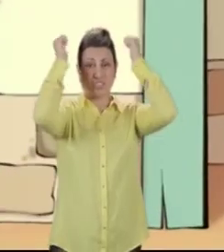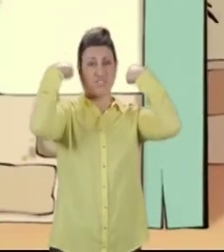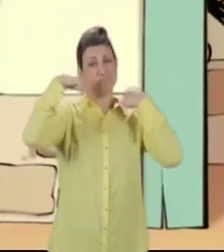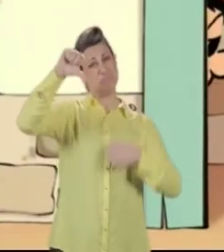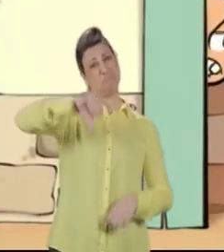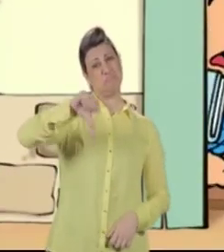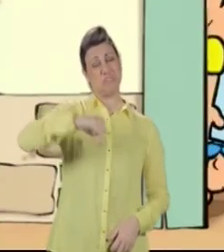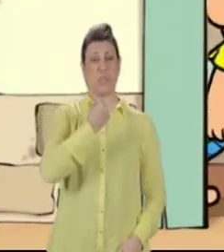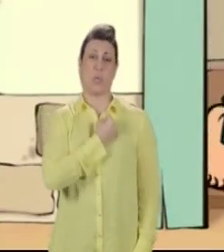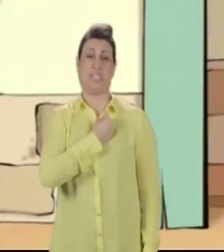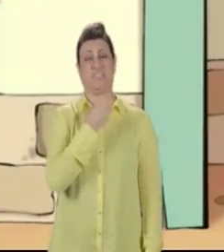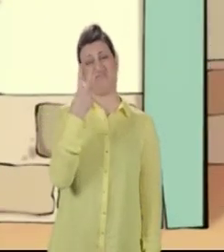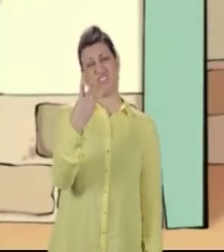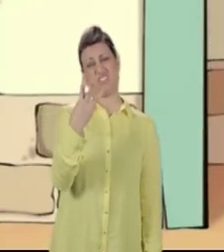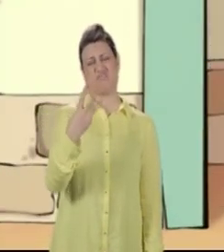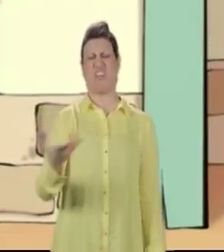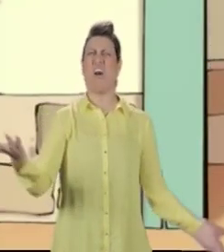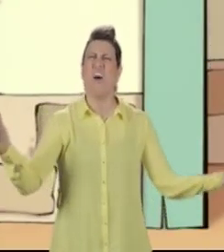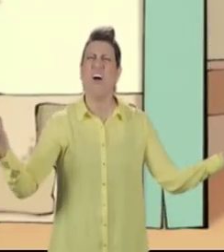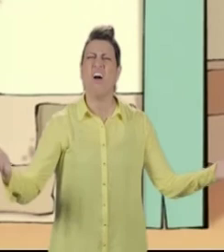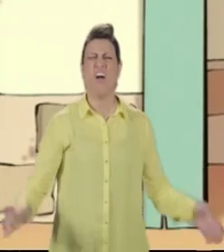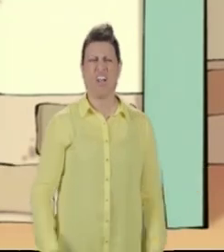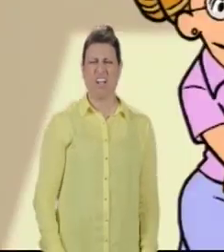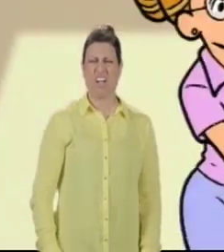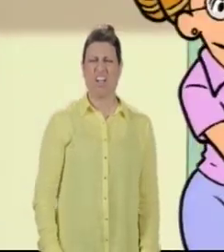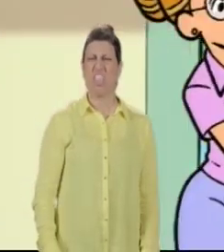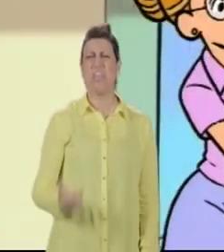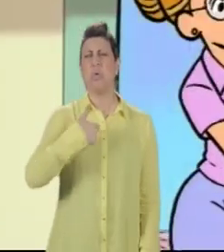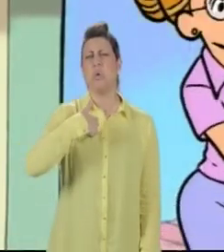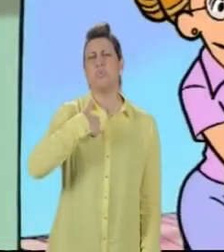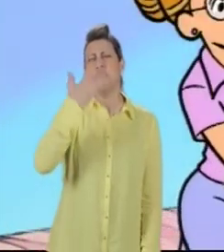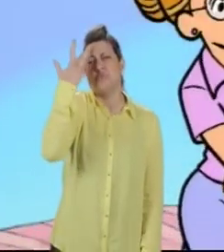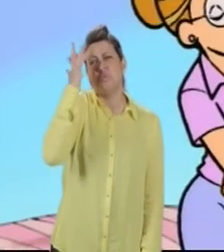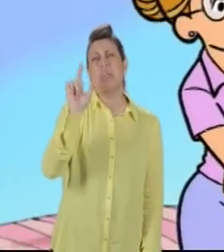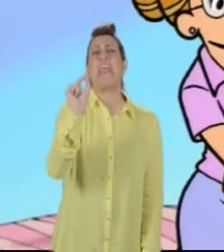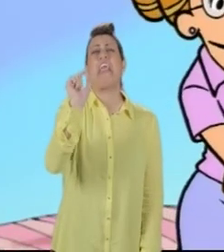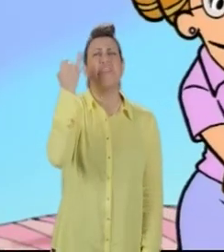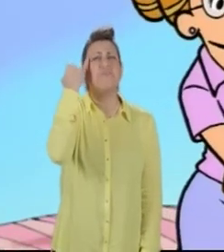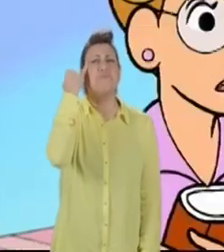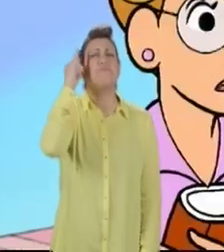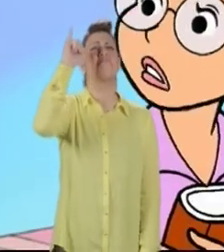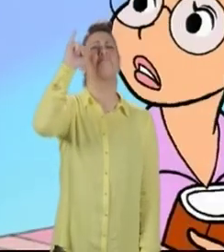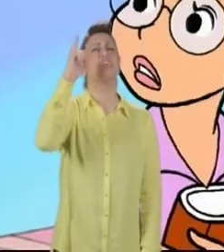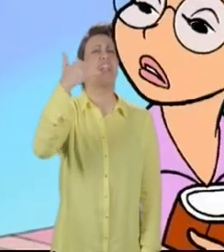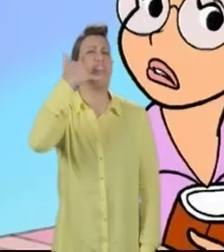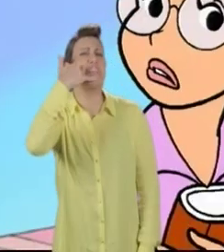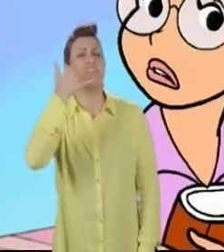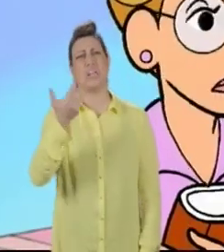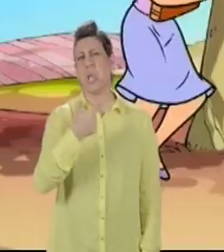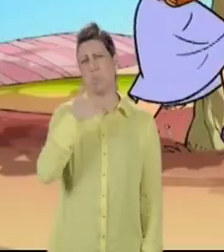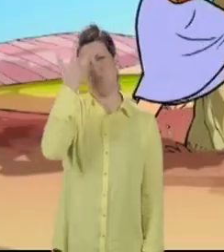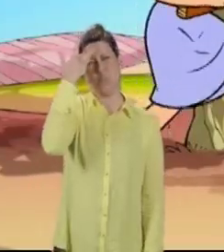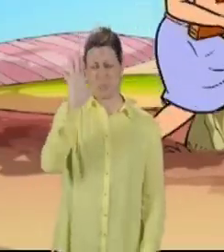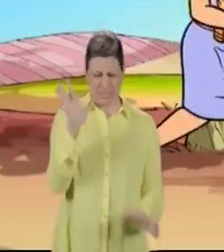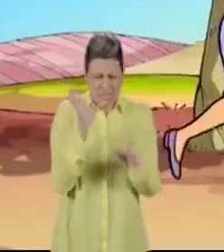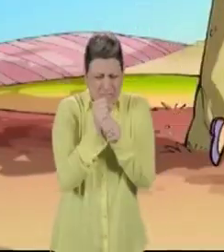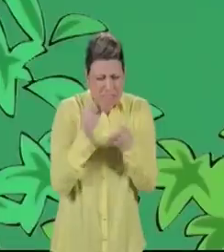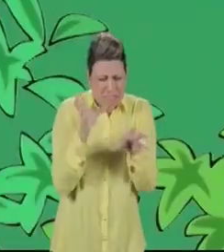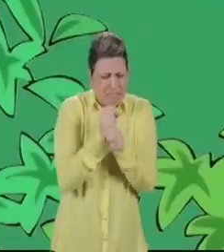Ai, ai, ai, ai. Isso não é justo. Só porque não sei quem inventou o telefone e não decorei a tabuada do cinco,